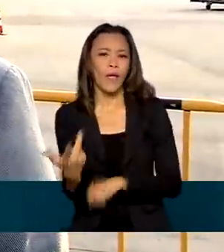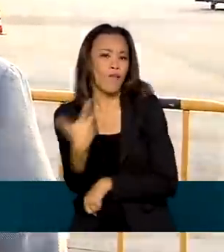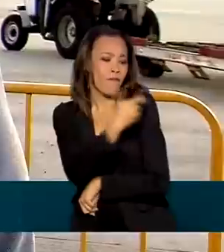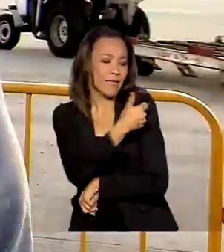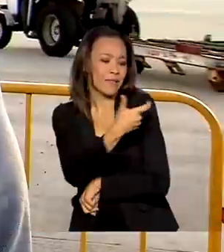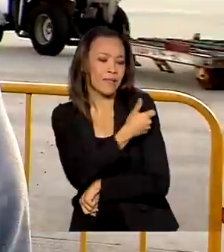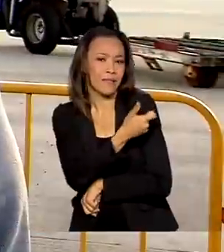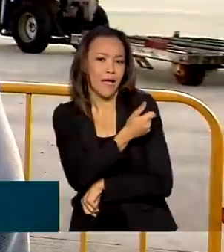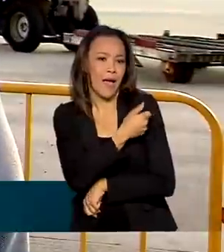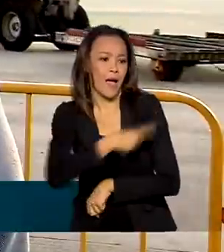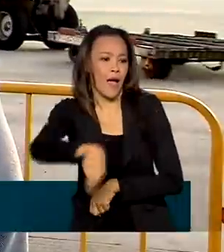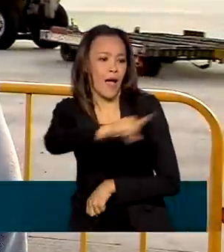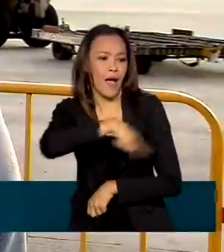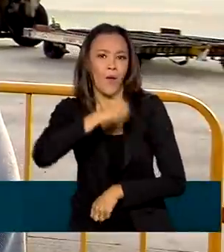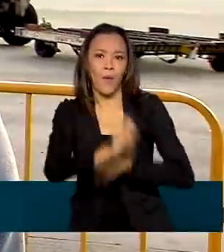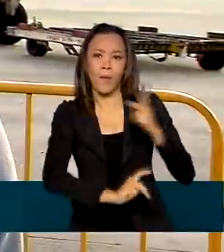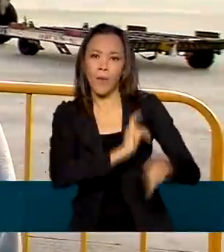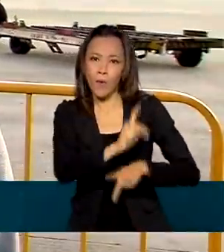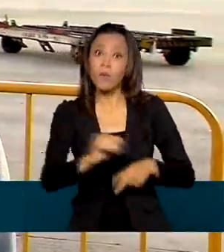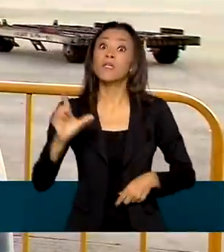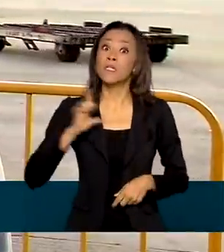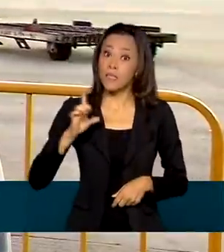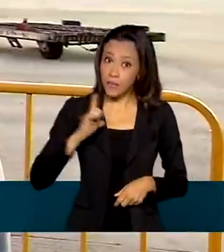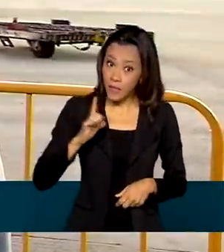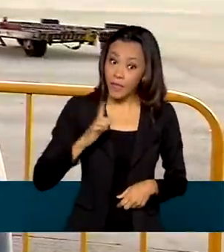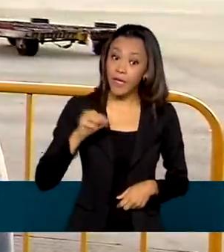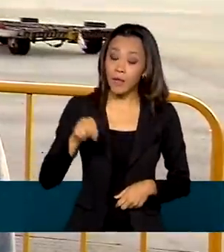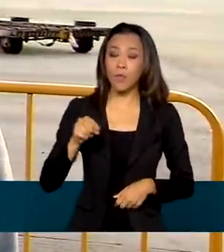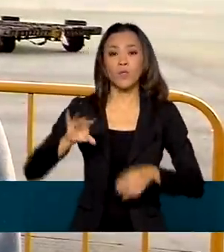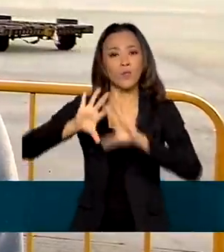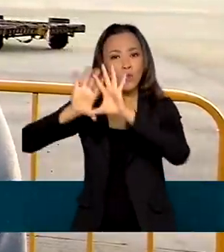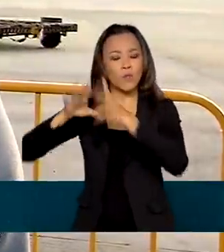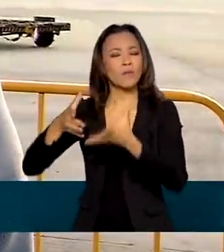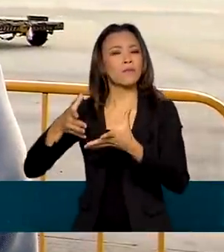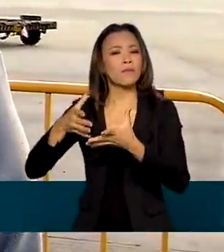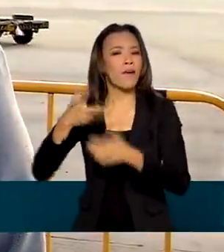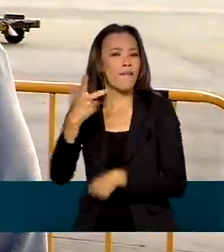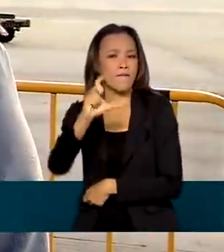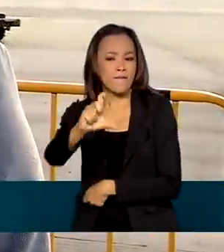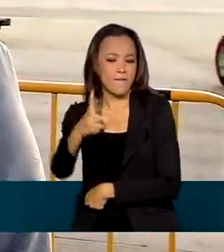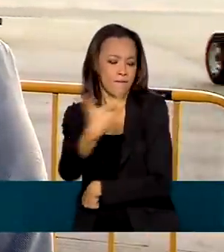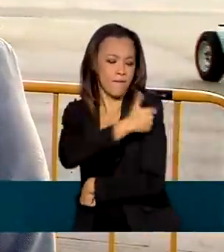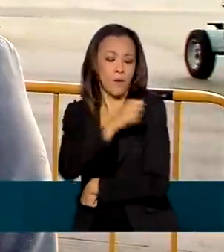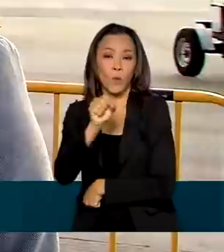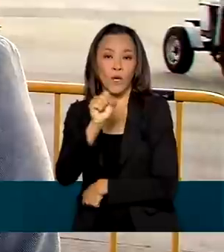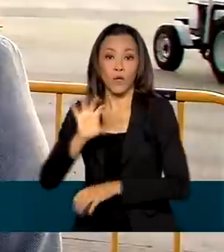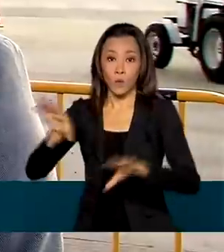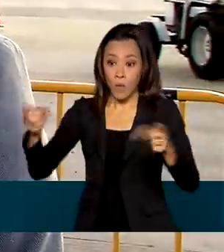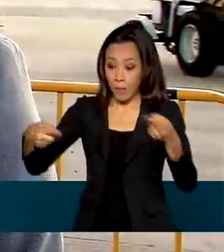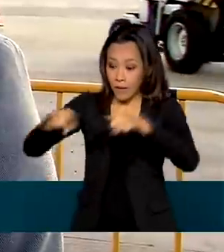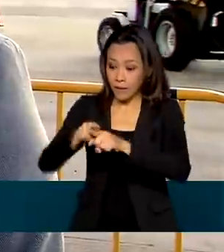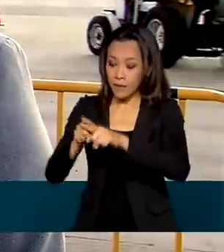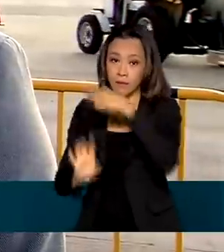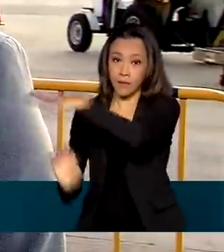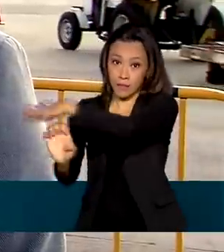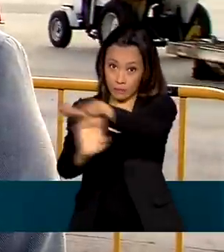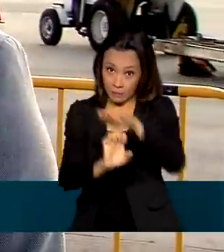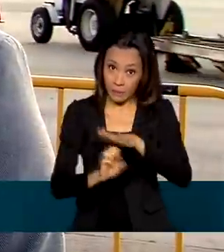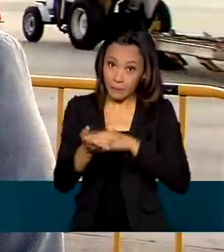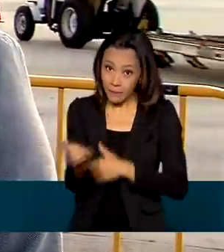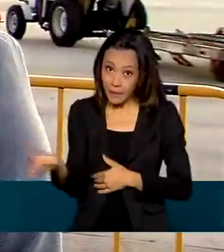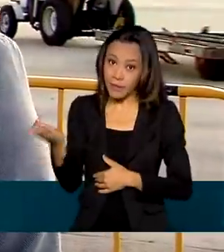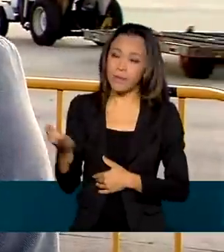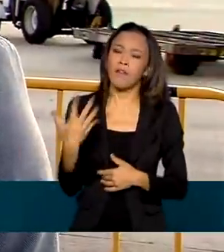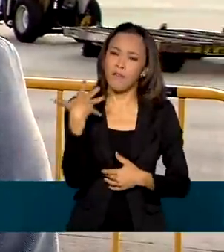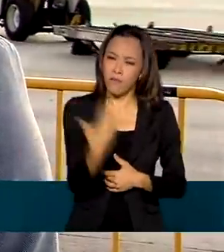imunização. E temos as doses do COVAX Facility, que são muito importantes para o nosso programa. Então, vamos